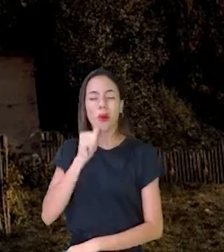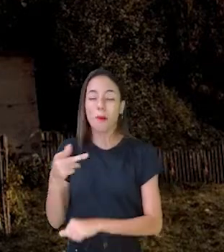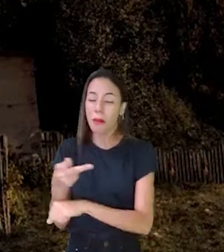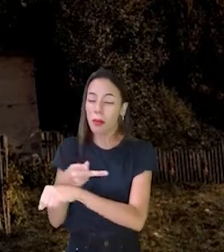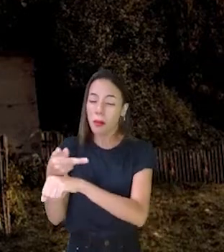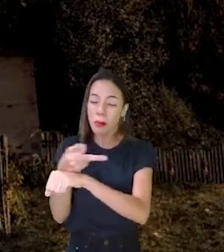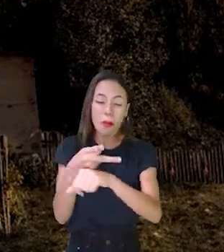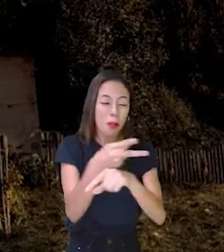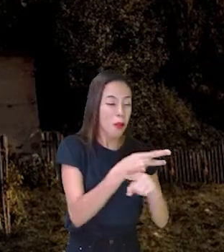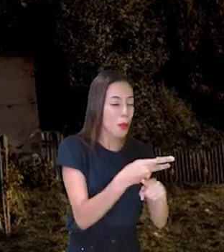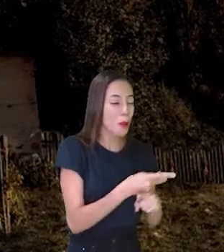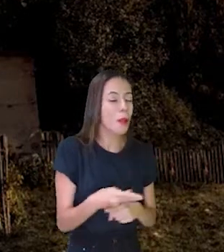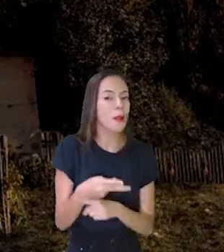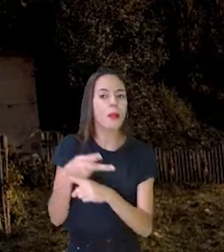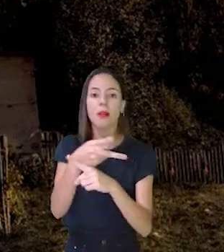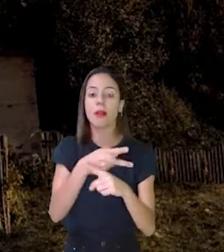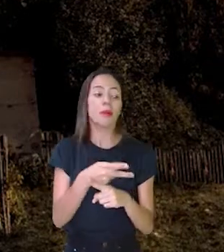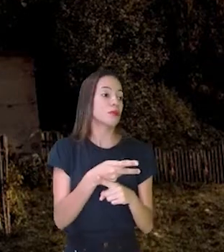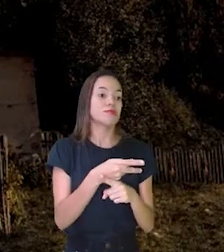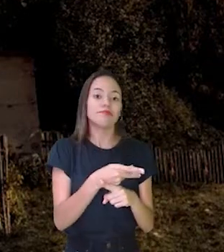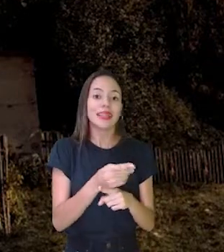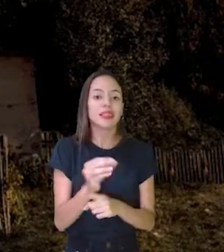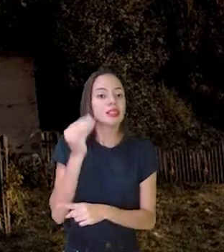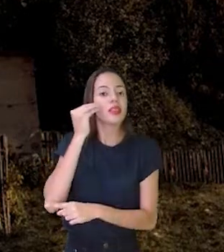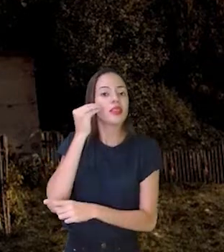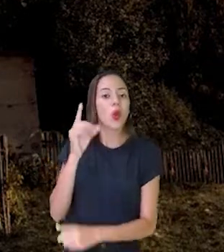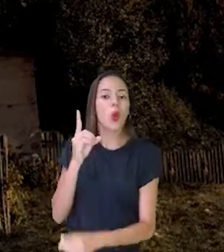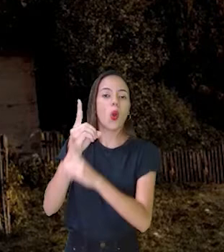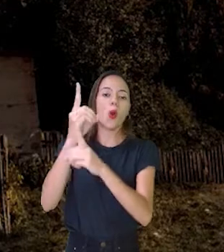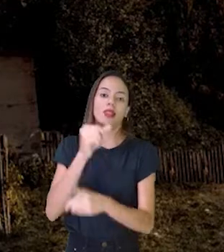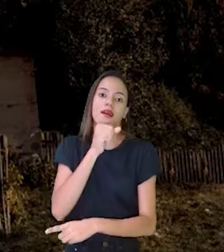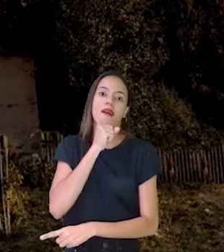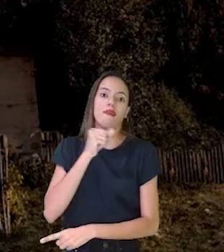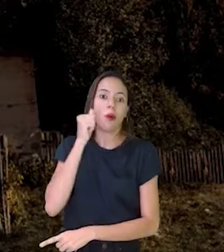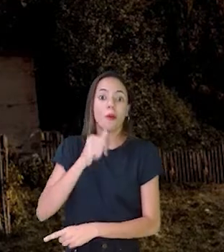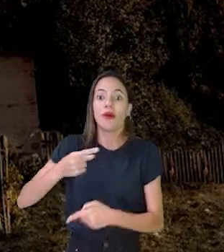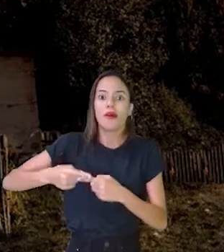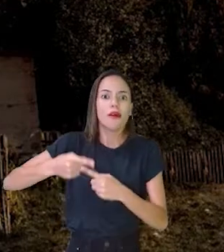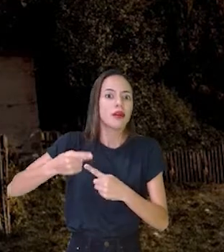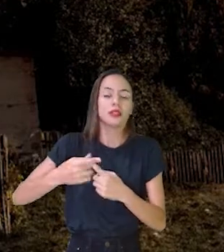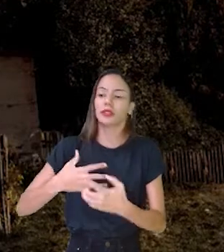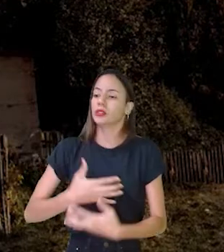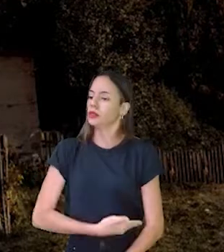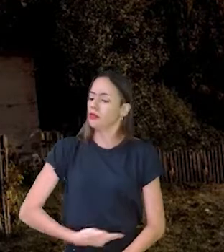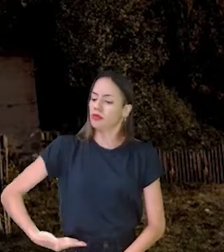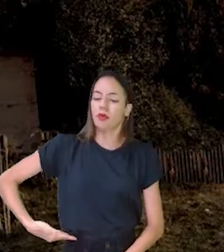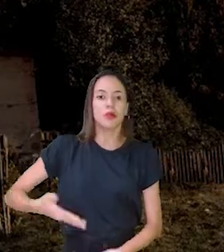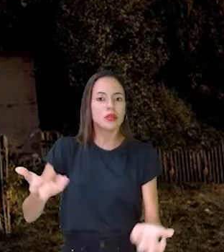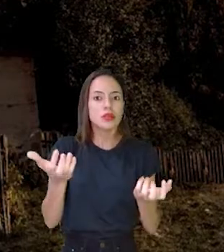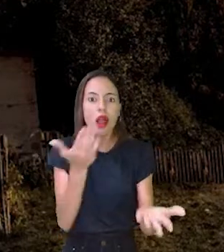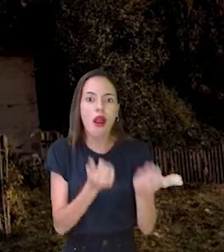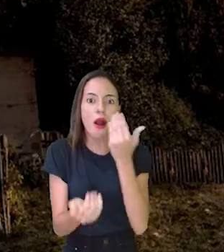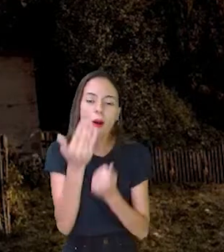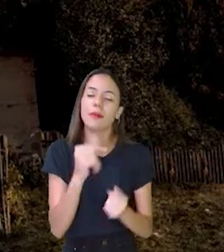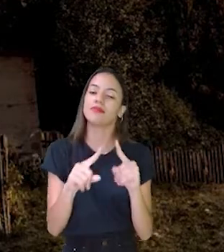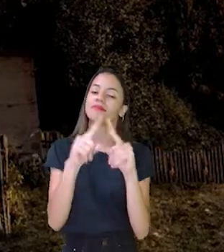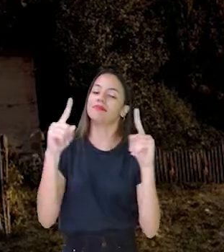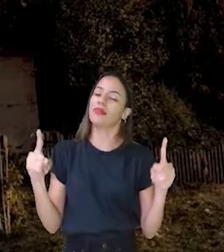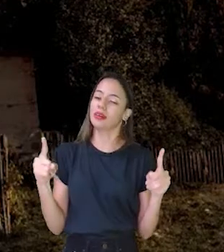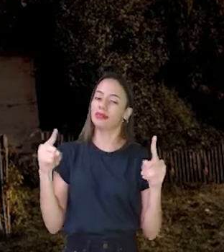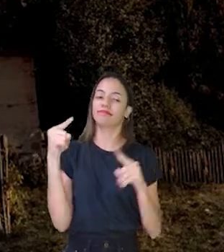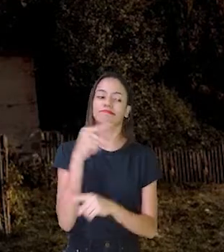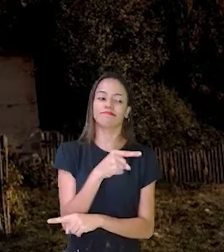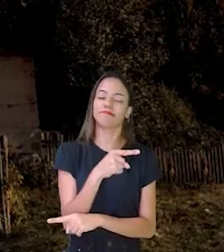E procurou por ela Pra ver se encontrava a vovózinha Que ele estava com fome E queria comer Mas ainda bem